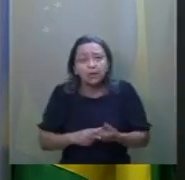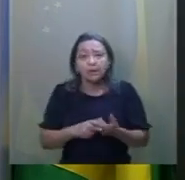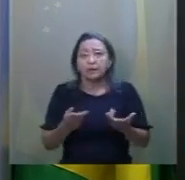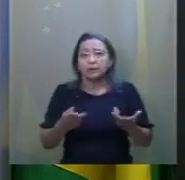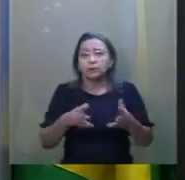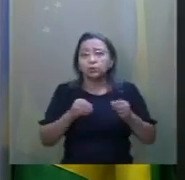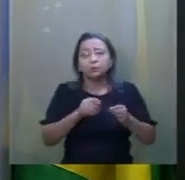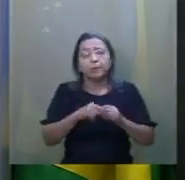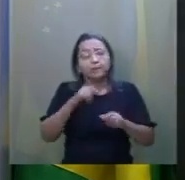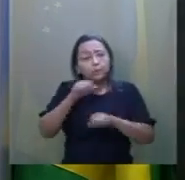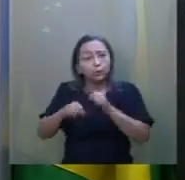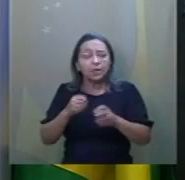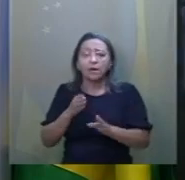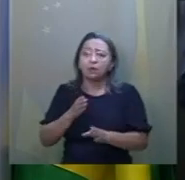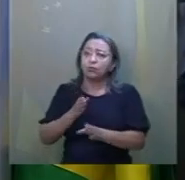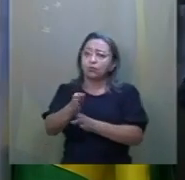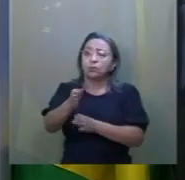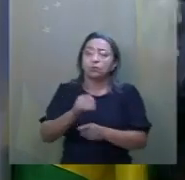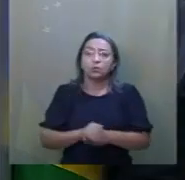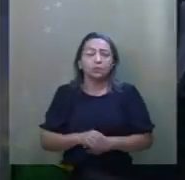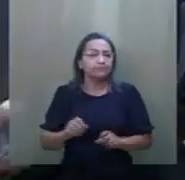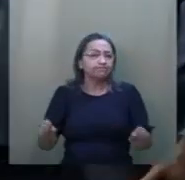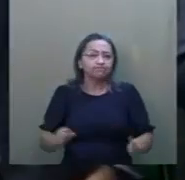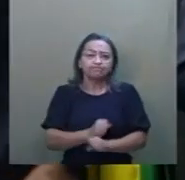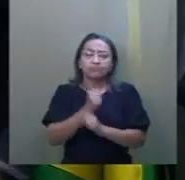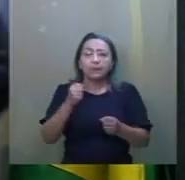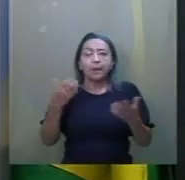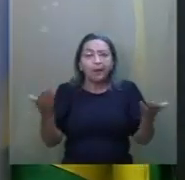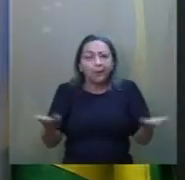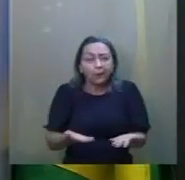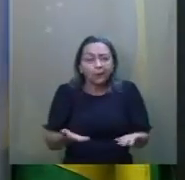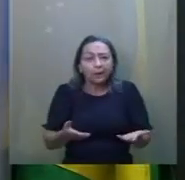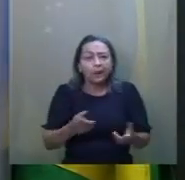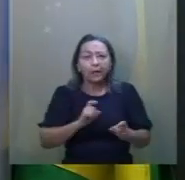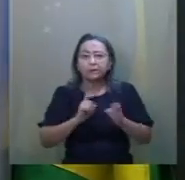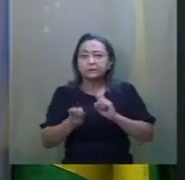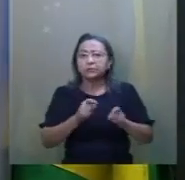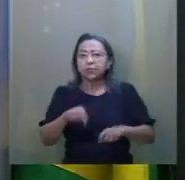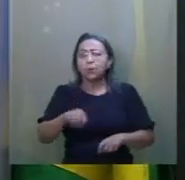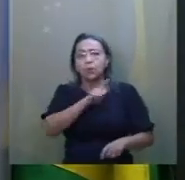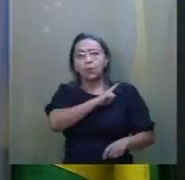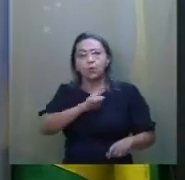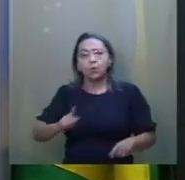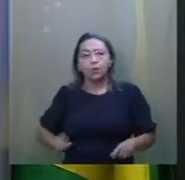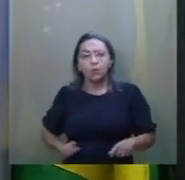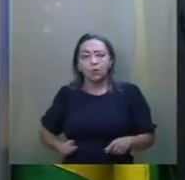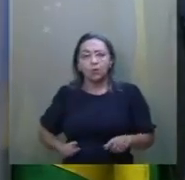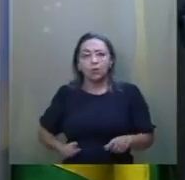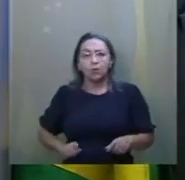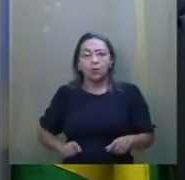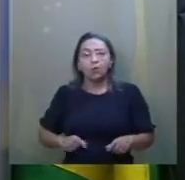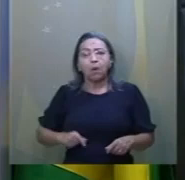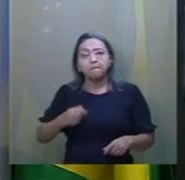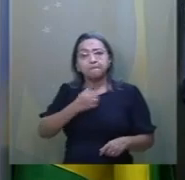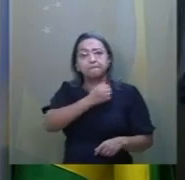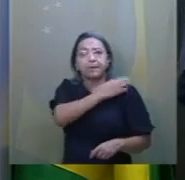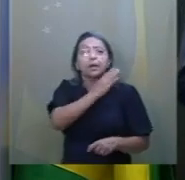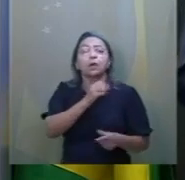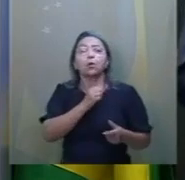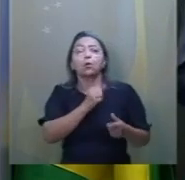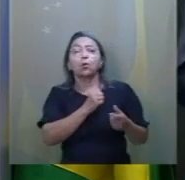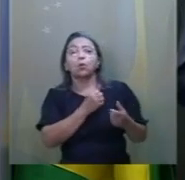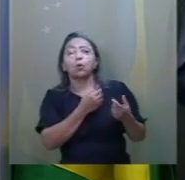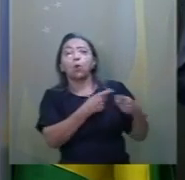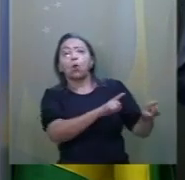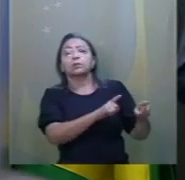rumo. Não dá para poder, nos dias de hoje, administrar um governo com preconceito contra o capital